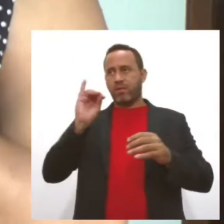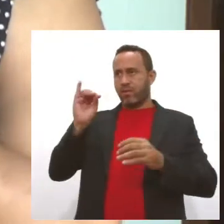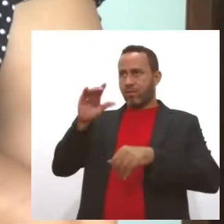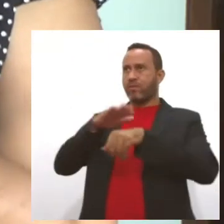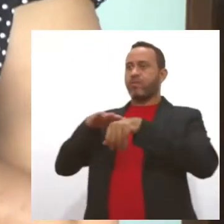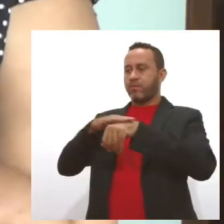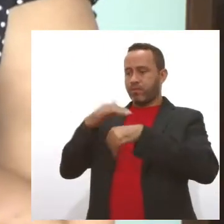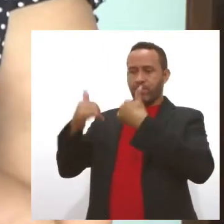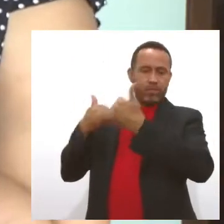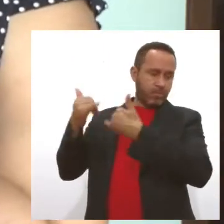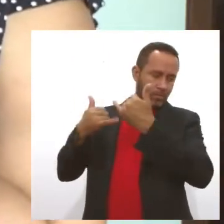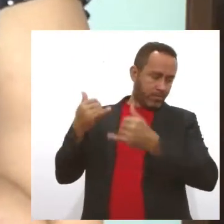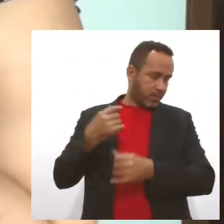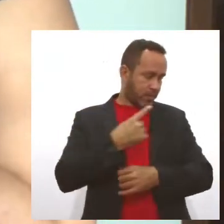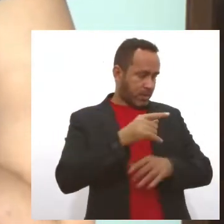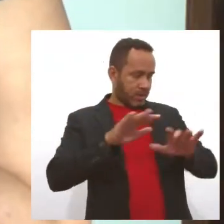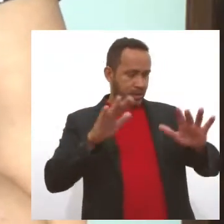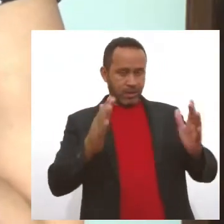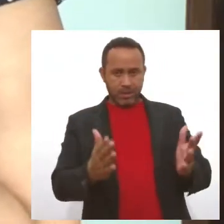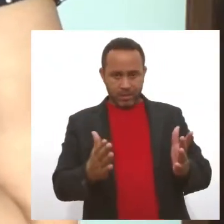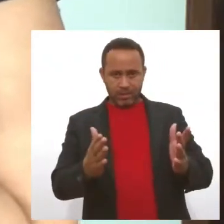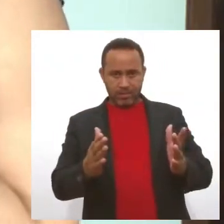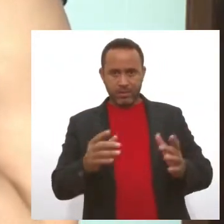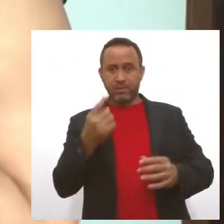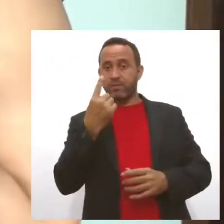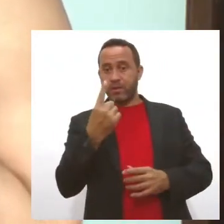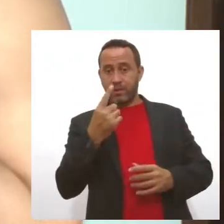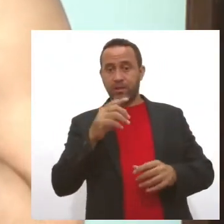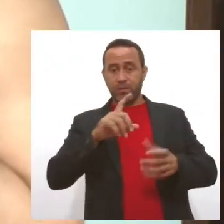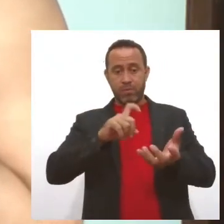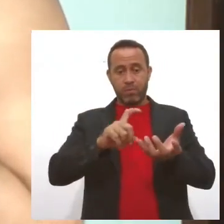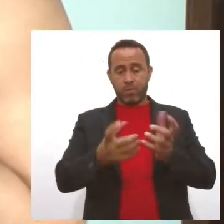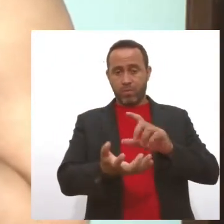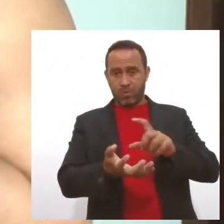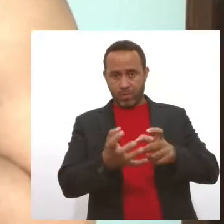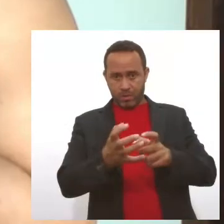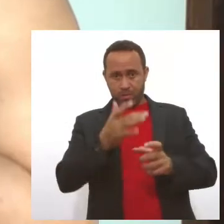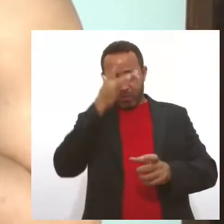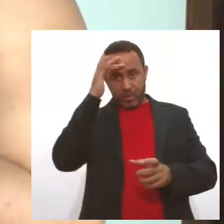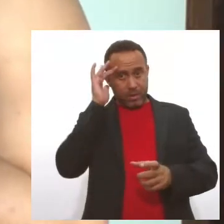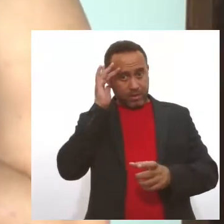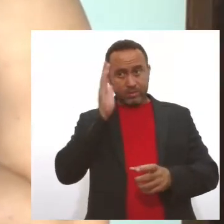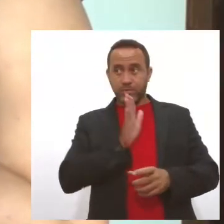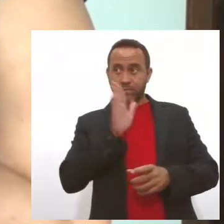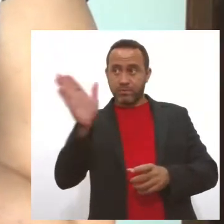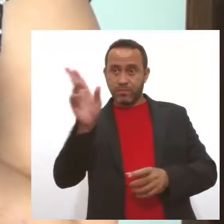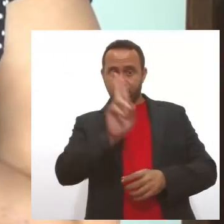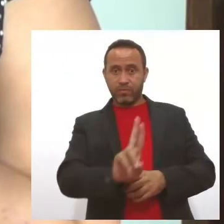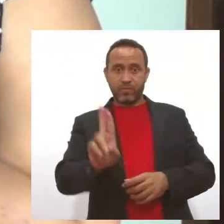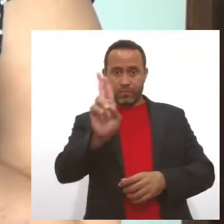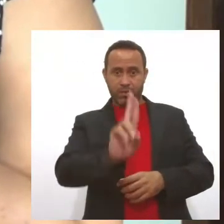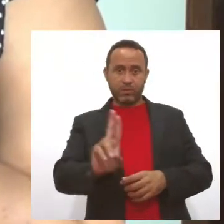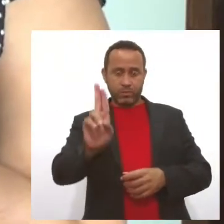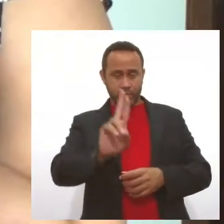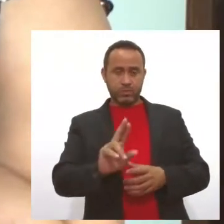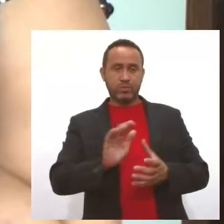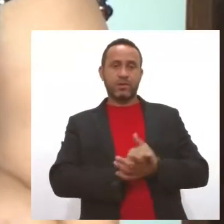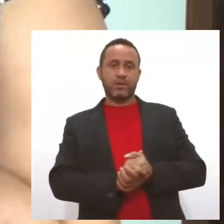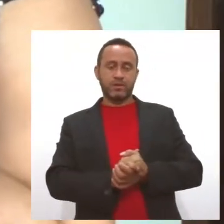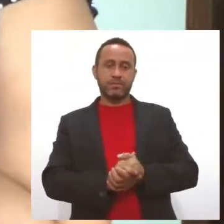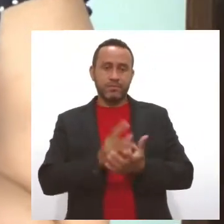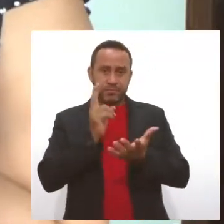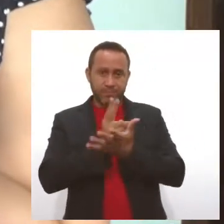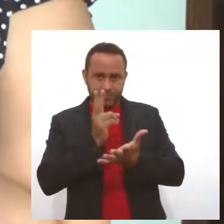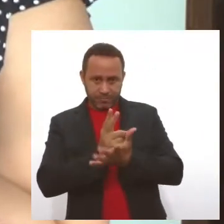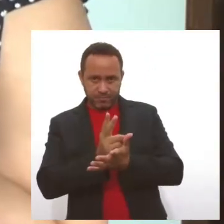Cada mesa vai ter um álcool, as pessoas vão, os meus irmãos vão utilizar o álcool para estar sempre limpando. A